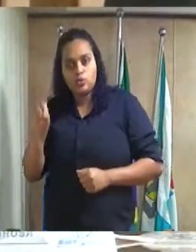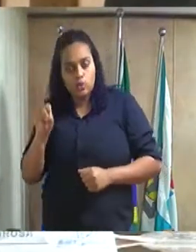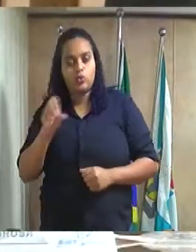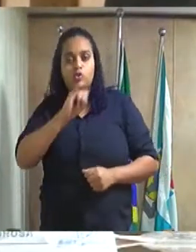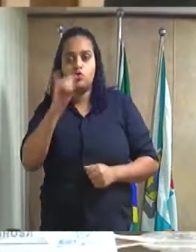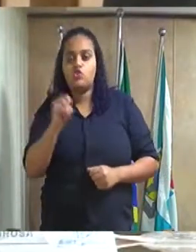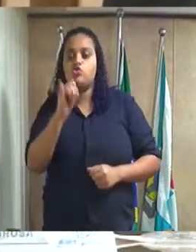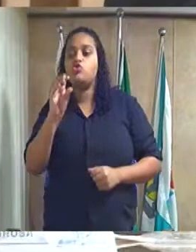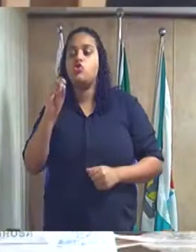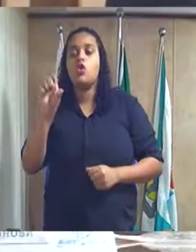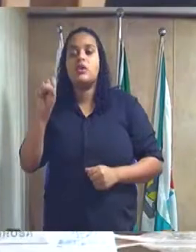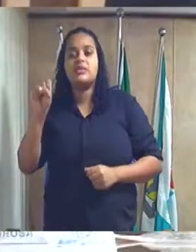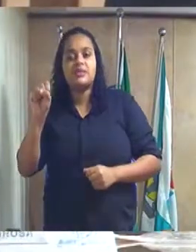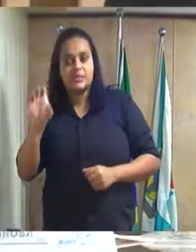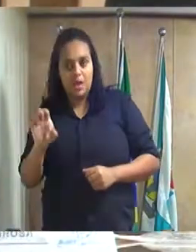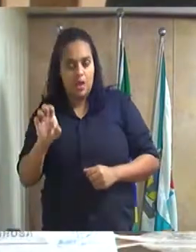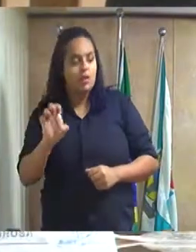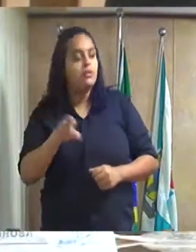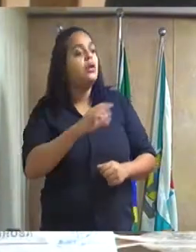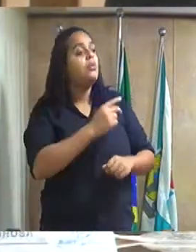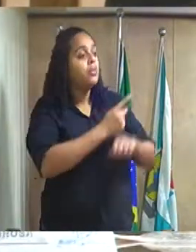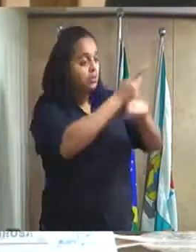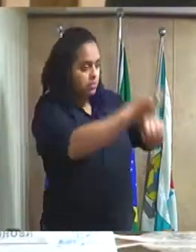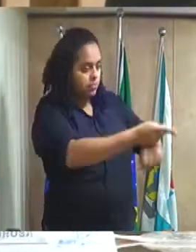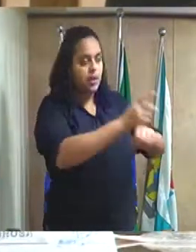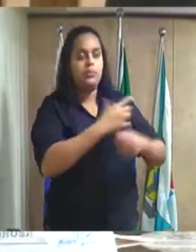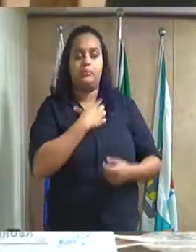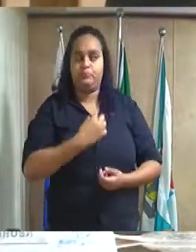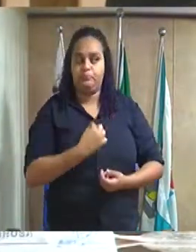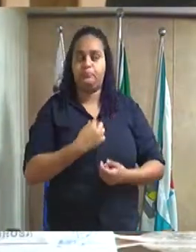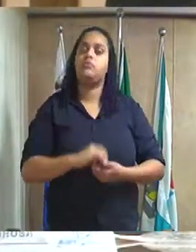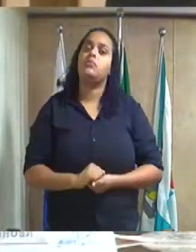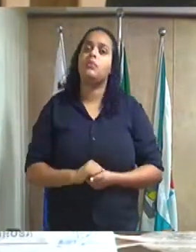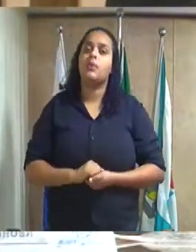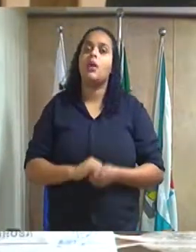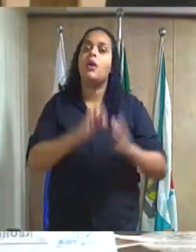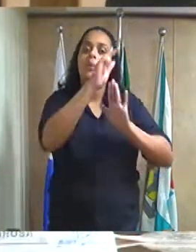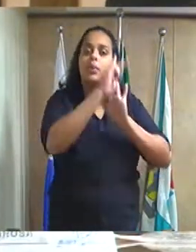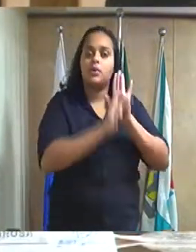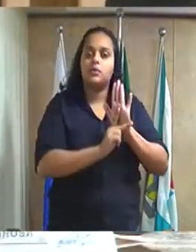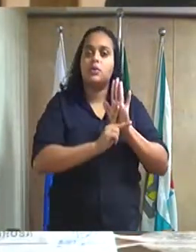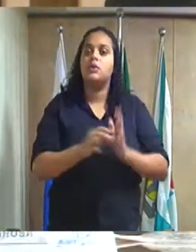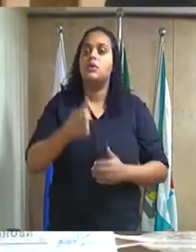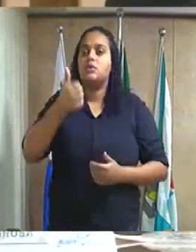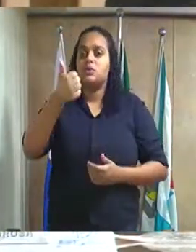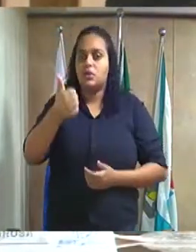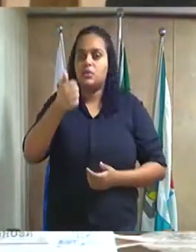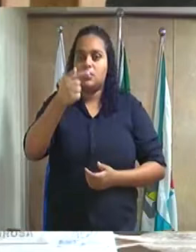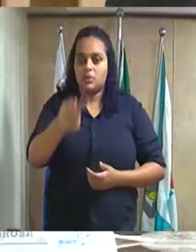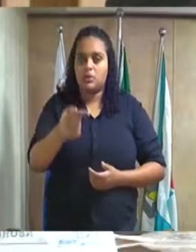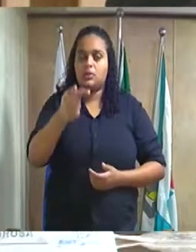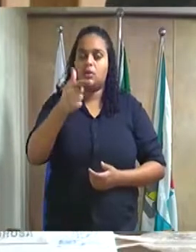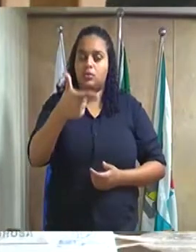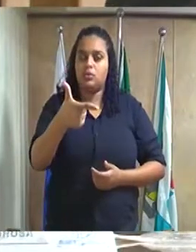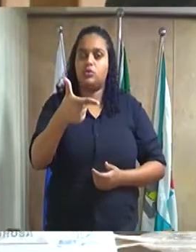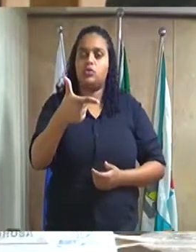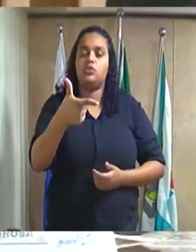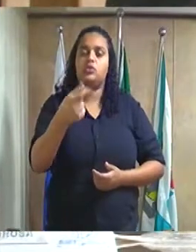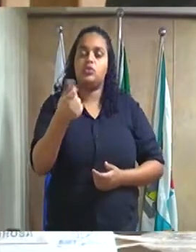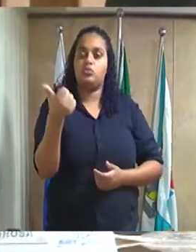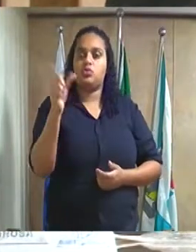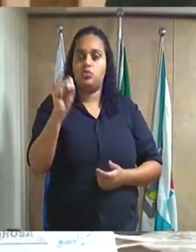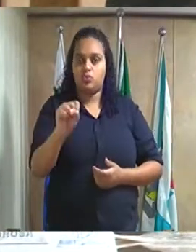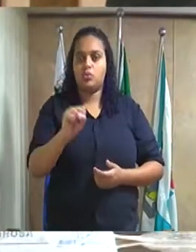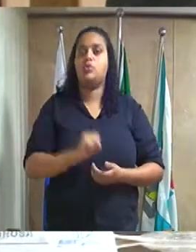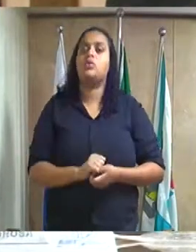a medalha bravura duque caxiense projeto de decreto legislativo número 172 de 2018 do